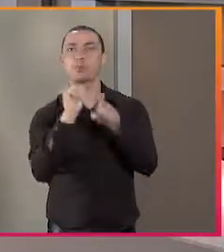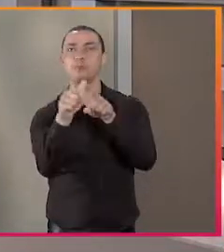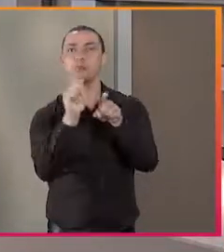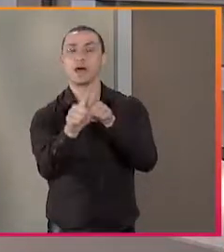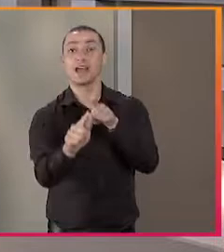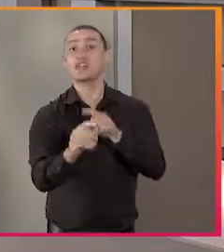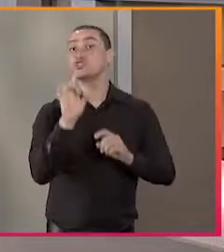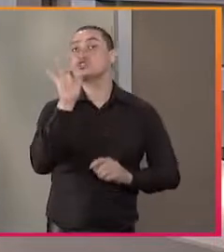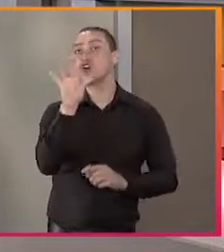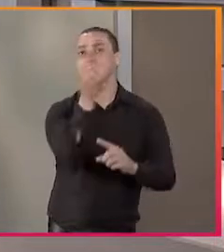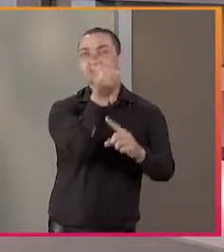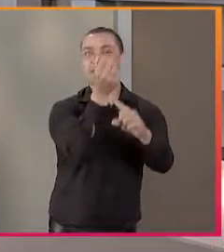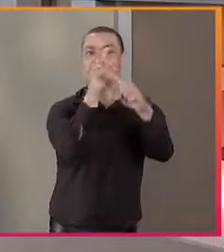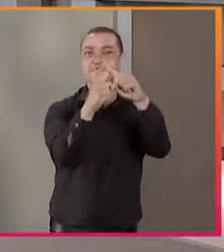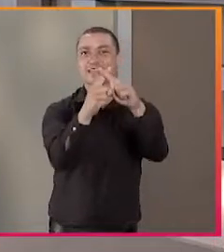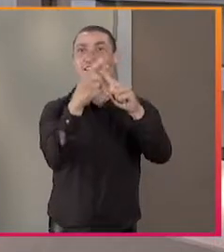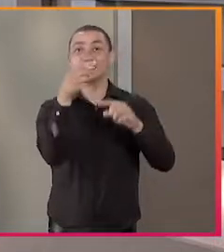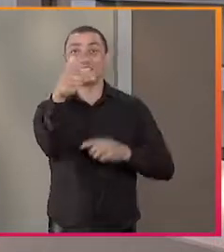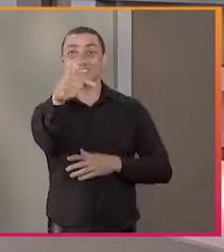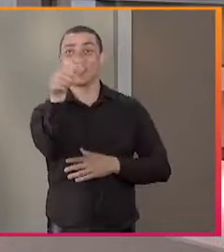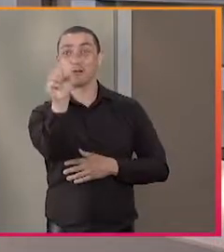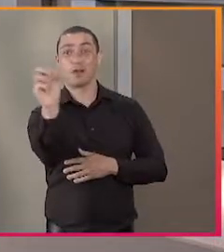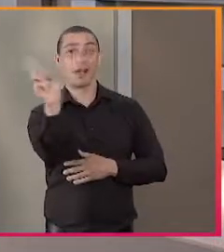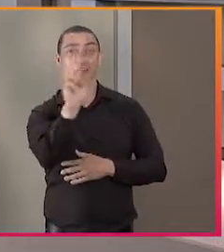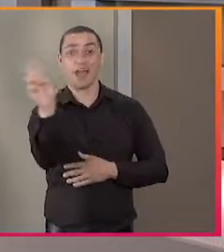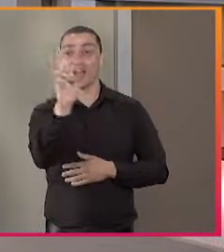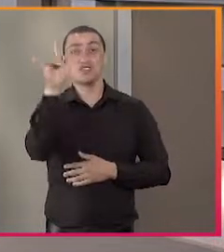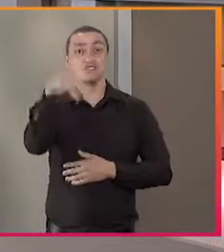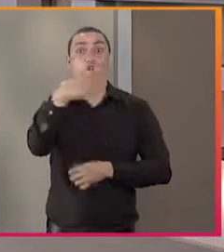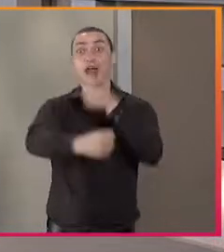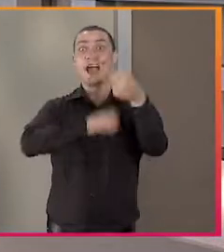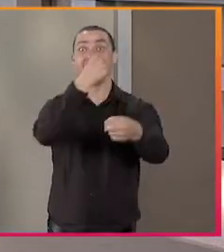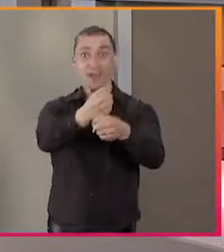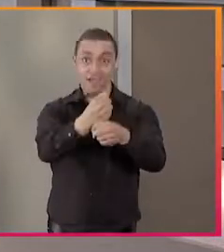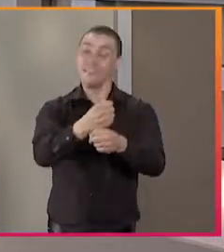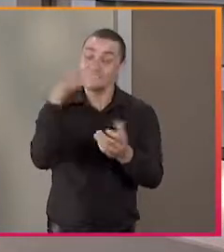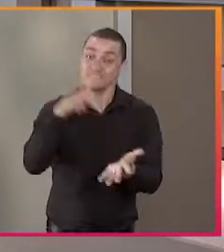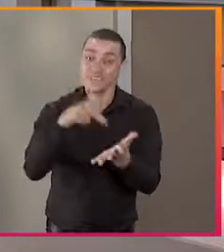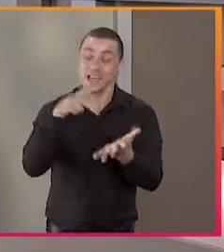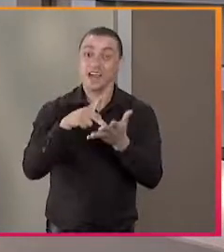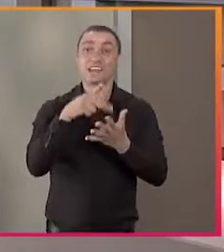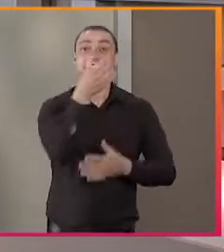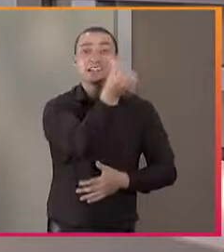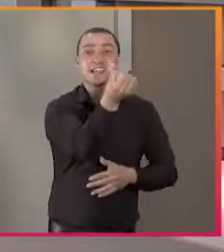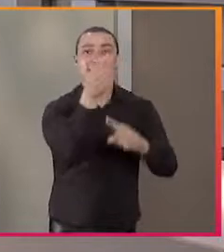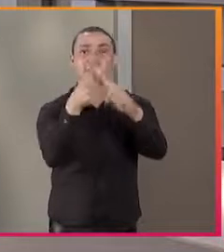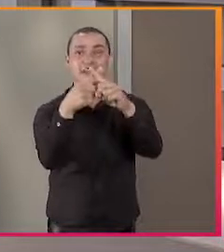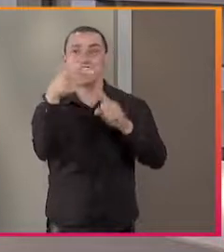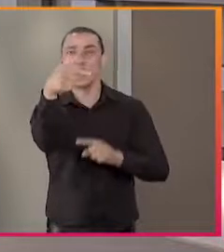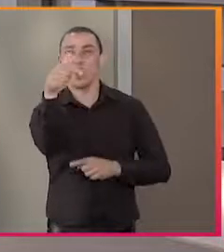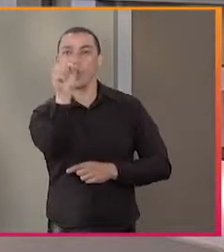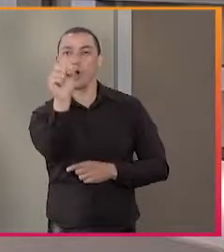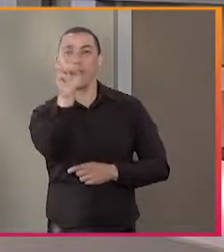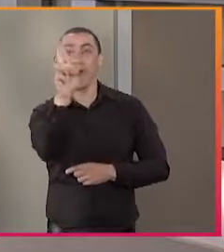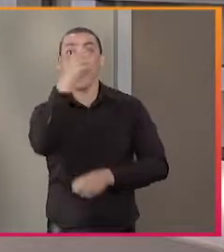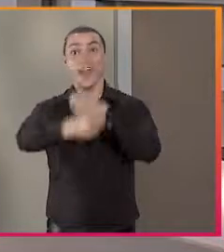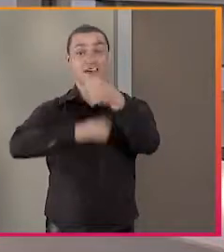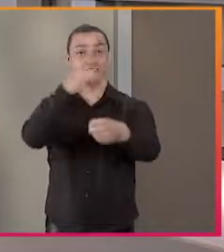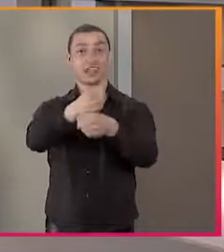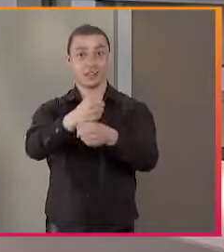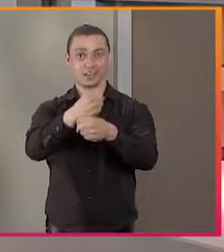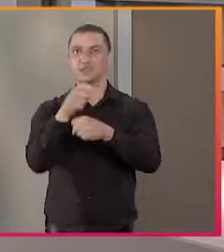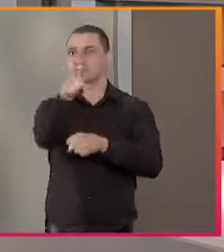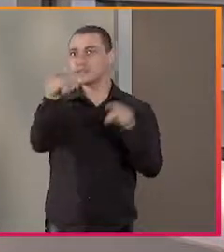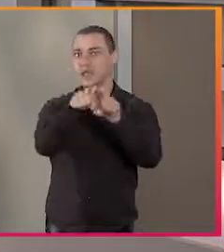ter o Bem Mais Card? Apenas seis parcelinhas de R 78,00 por ano. É isso mesmo, só seis parcelas de R 78,00 por